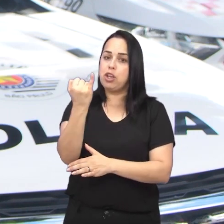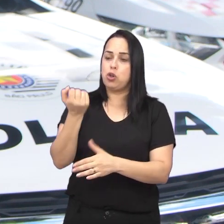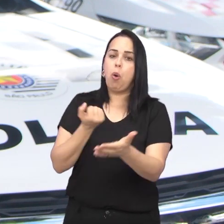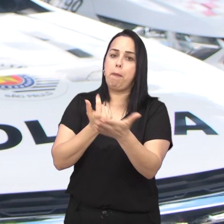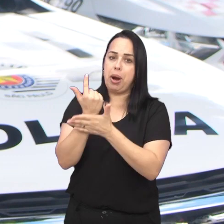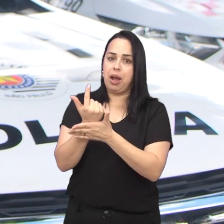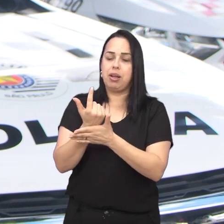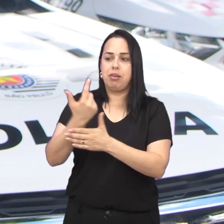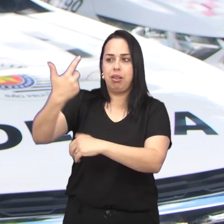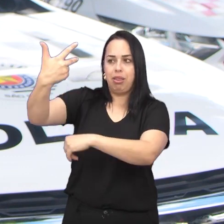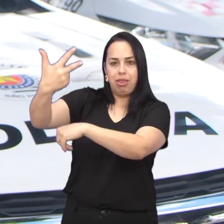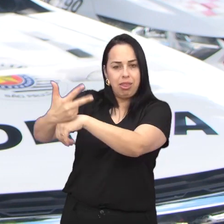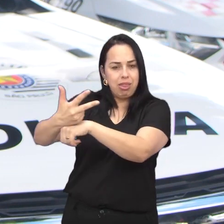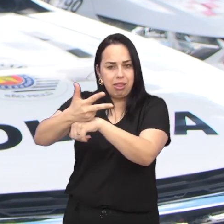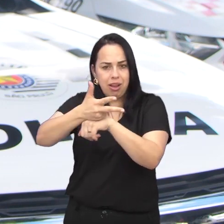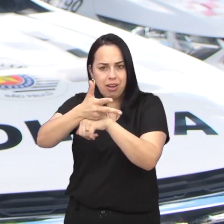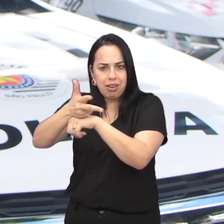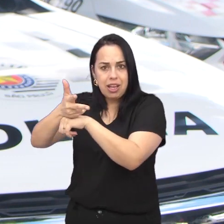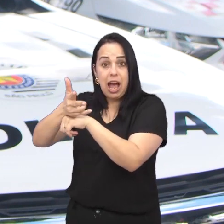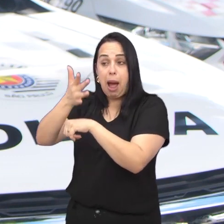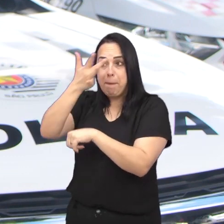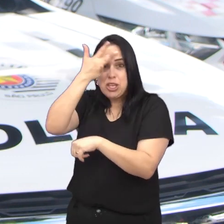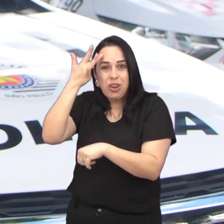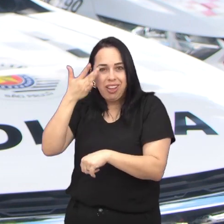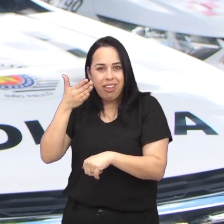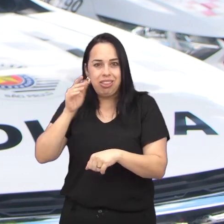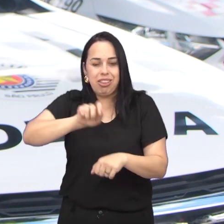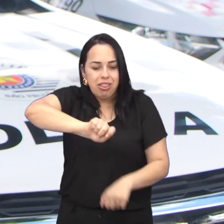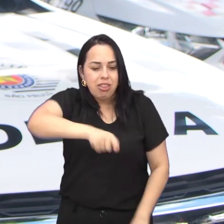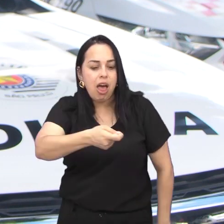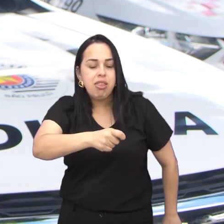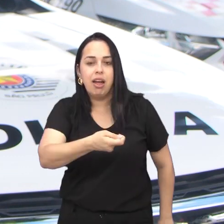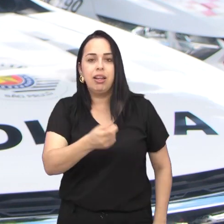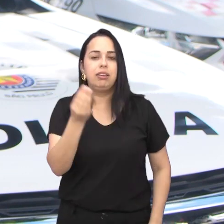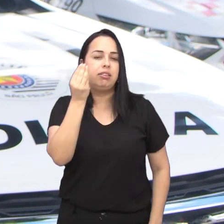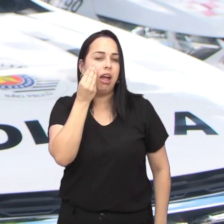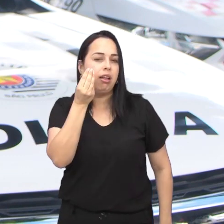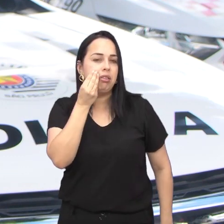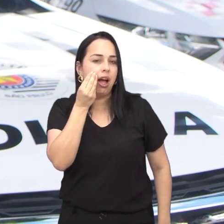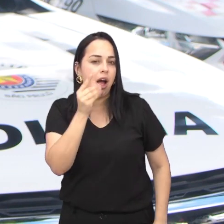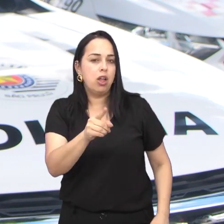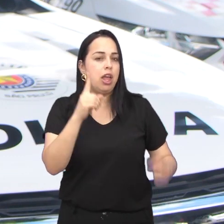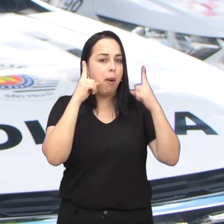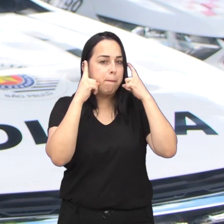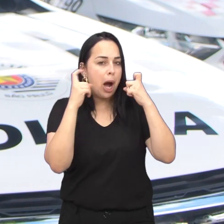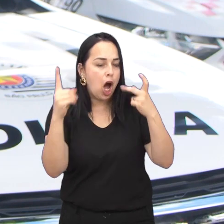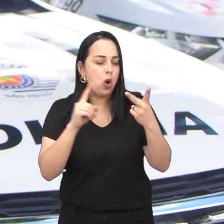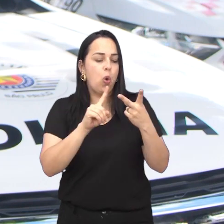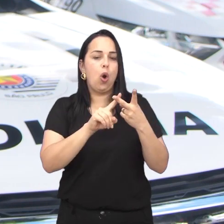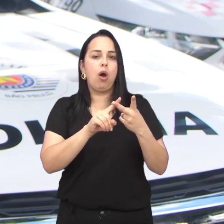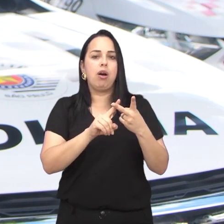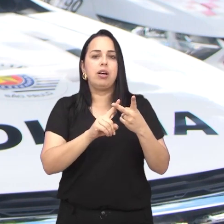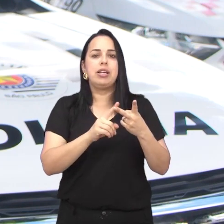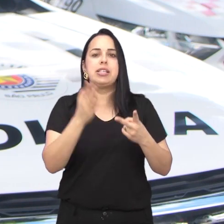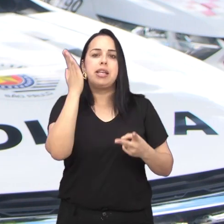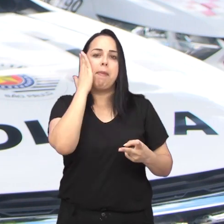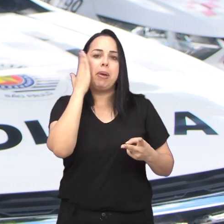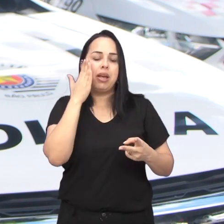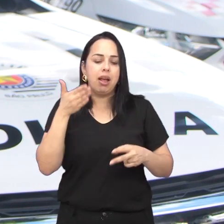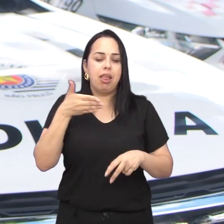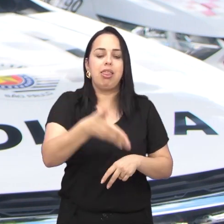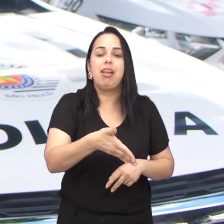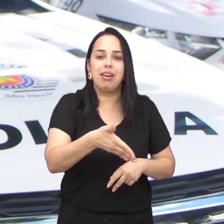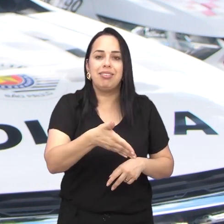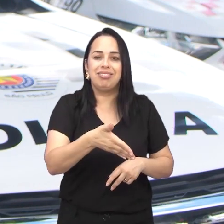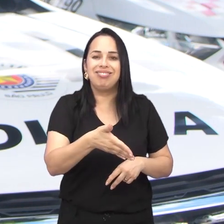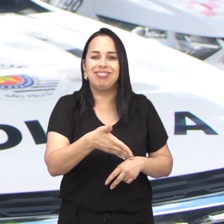porque você consegue gravar, mesmo se alguém tentar, o sinal sonoro ou o sensor de presença, ele pode indicar para